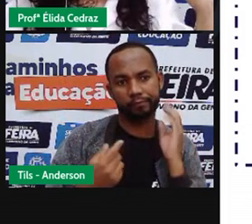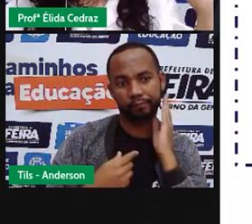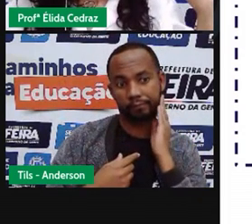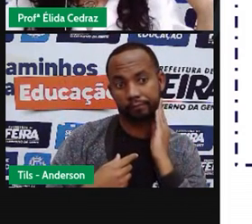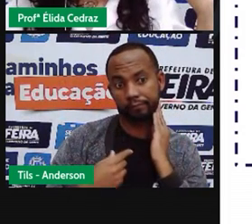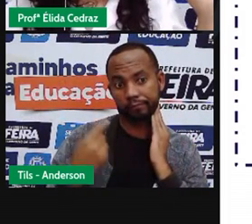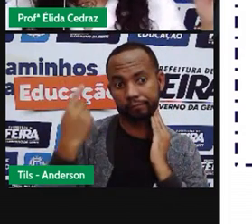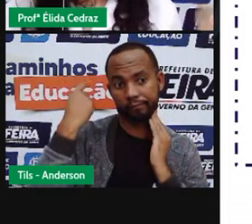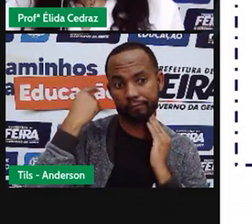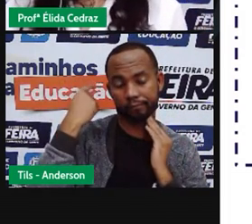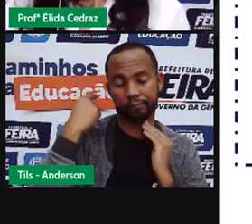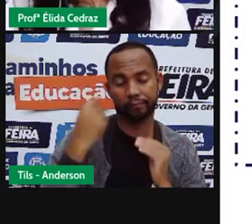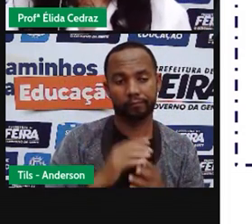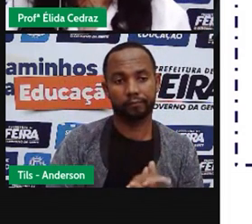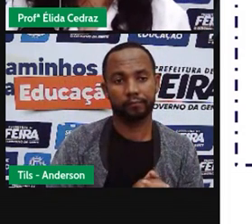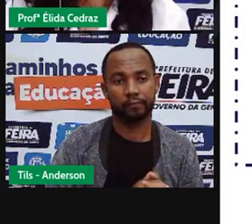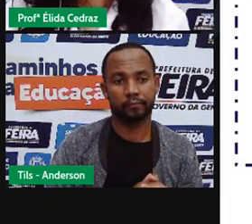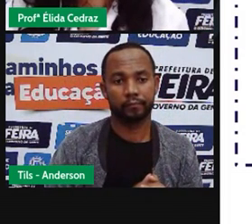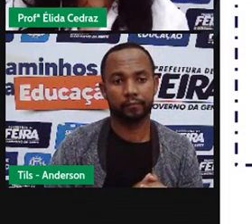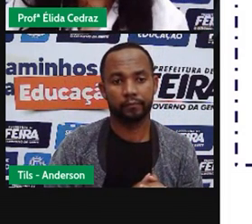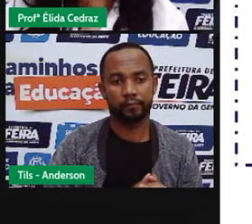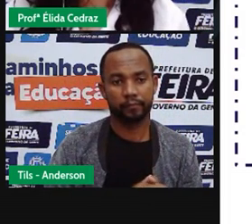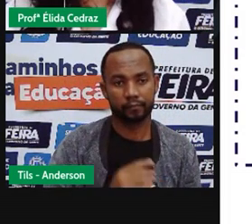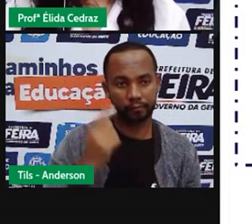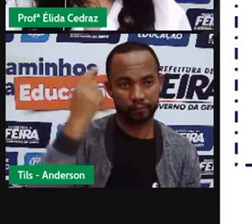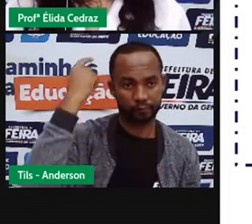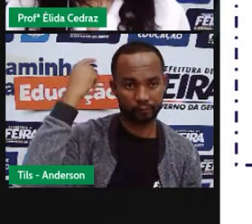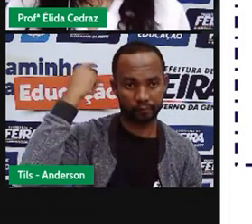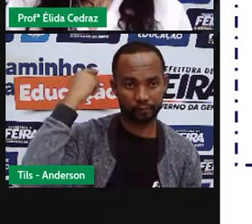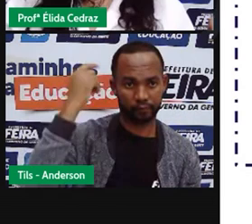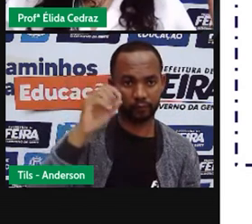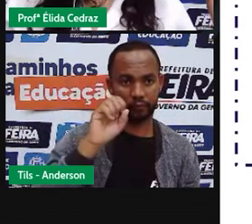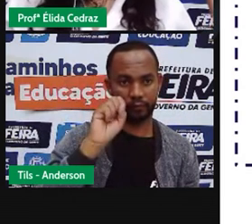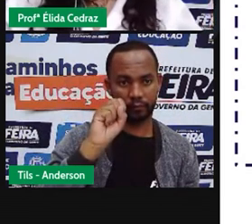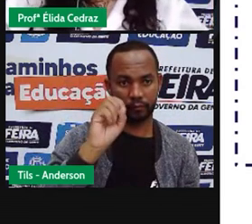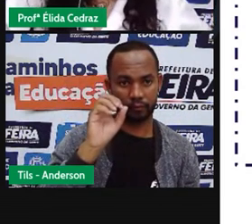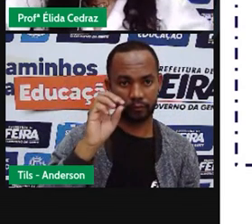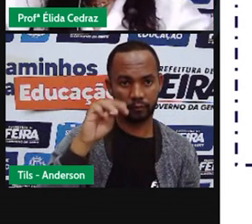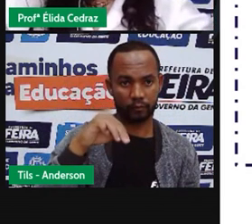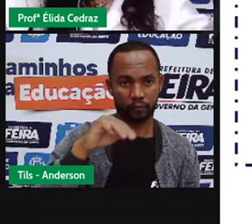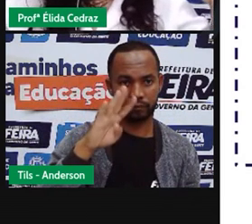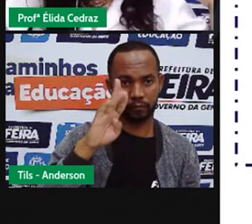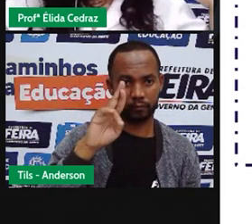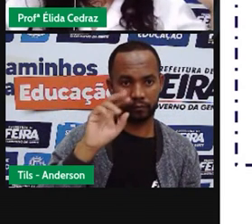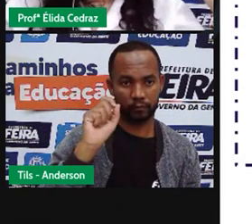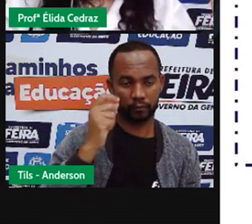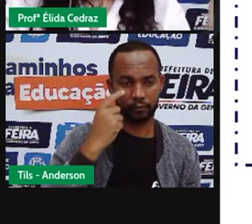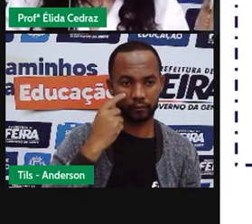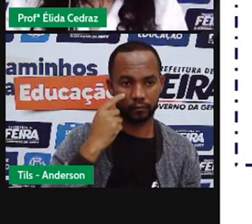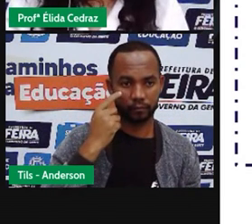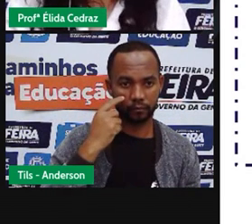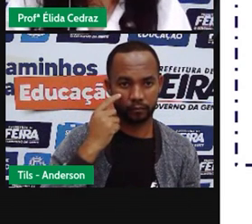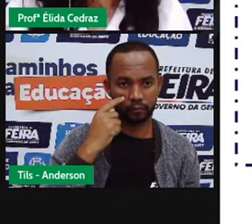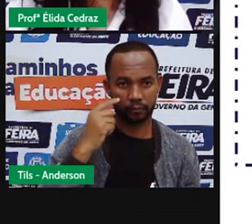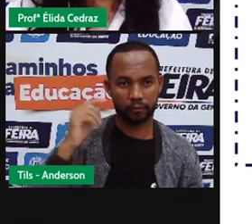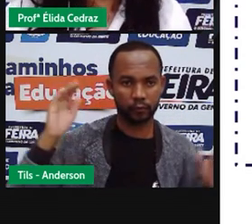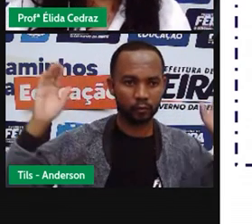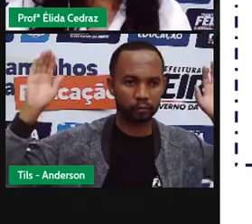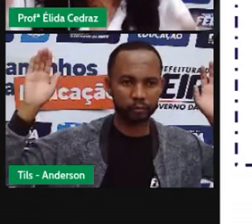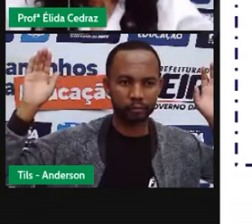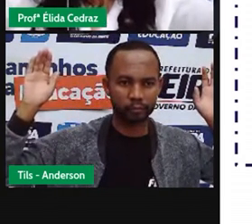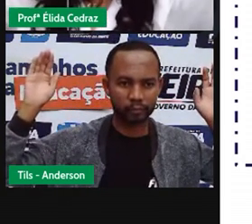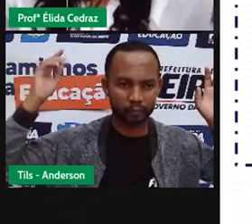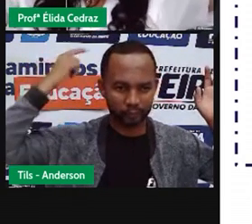nas nossas costas. Mas se a luz é vinda das costas, o que